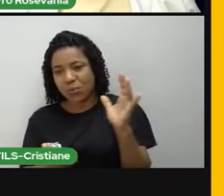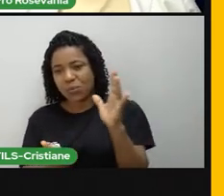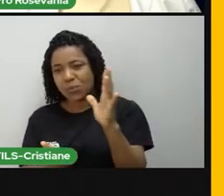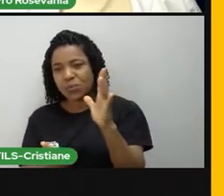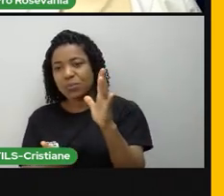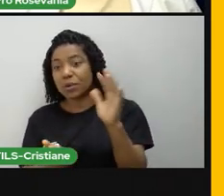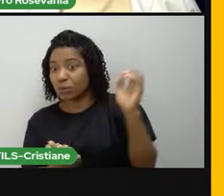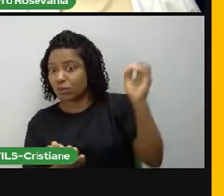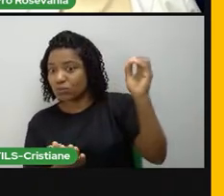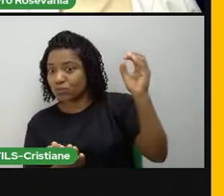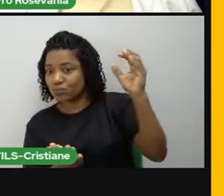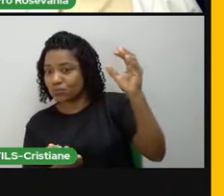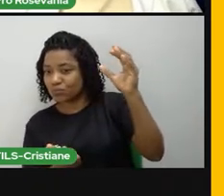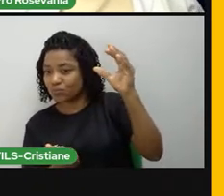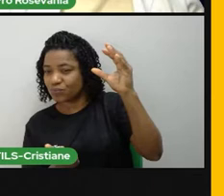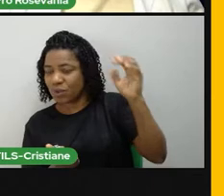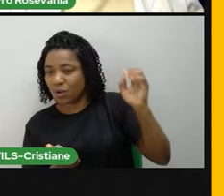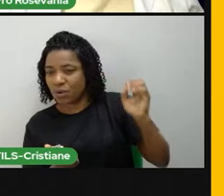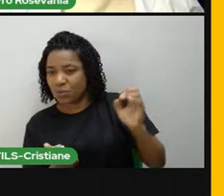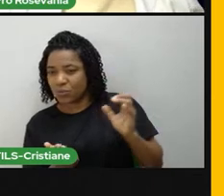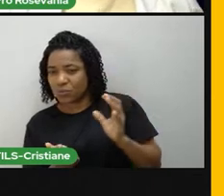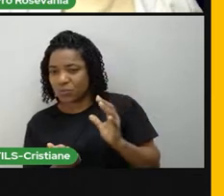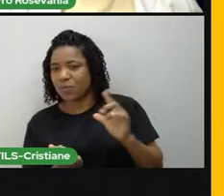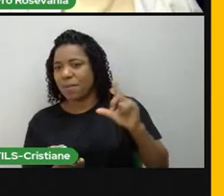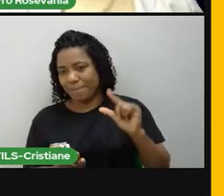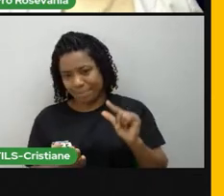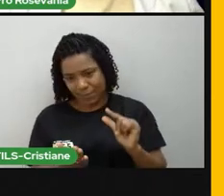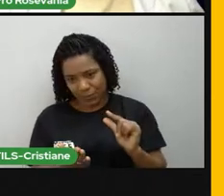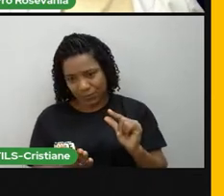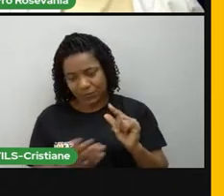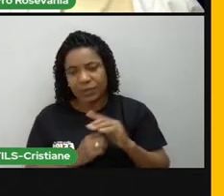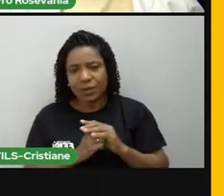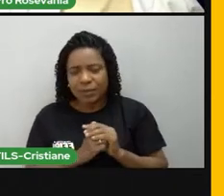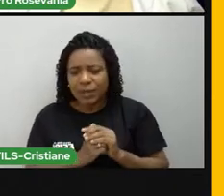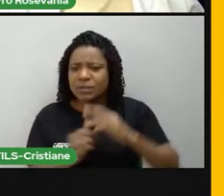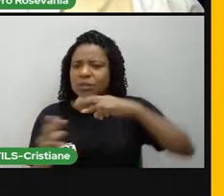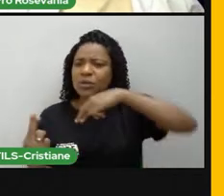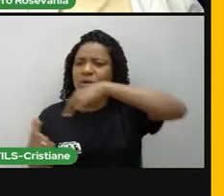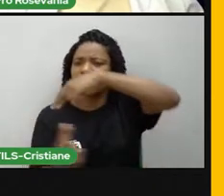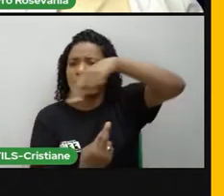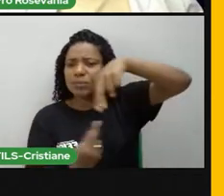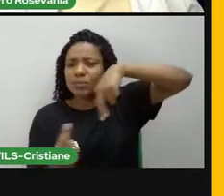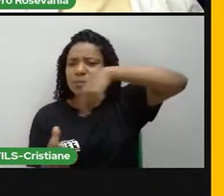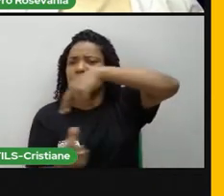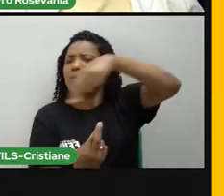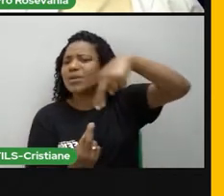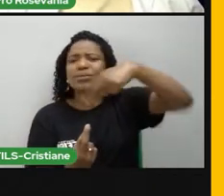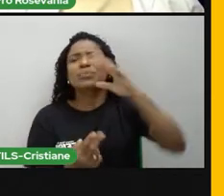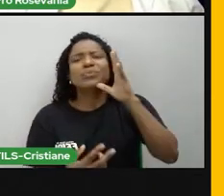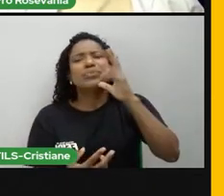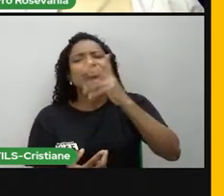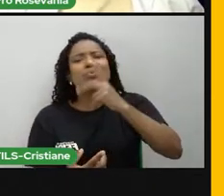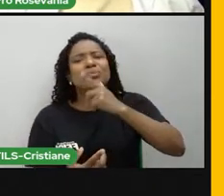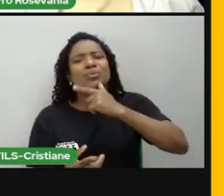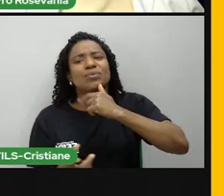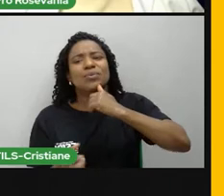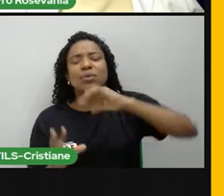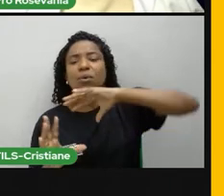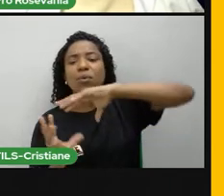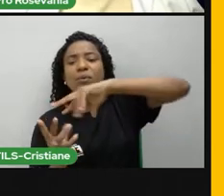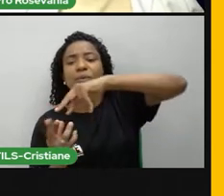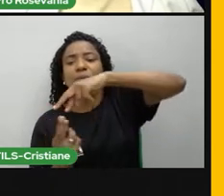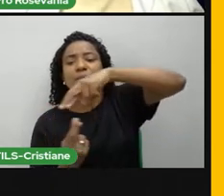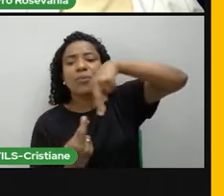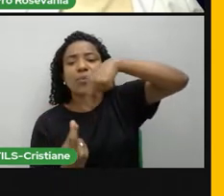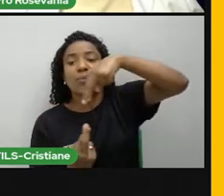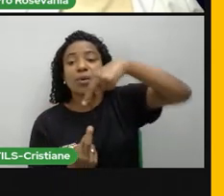chamamos esse período de dia. Mas quanto dura para o Rose esse movimento? Ele dura aproximadamente um período de